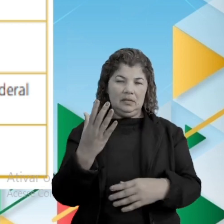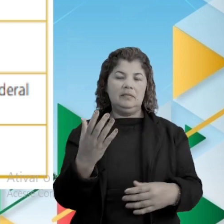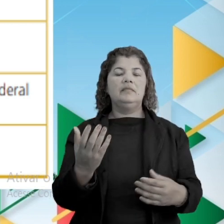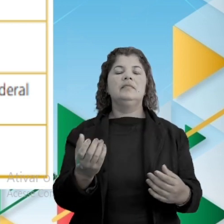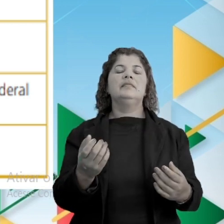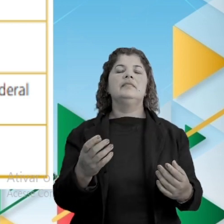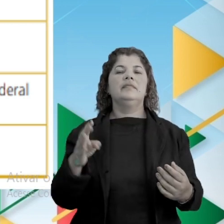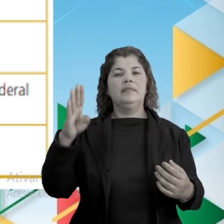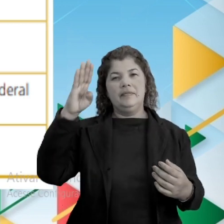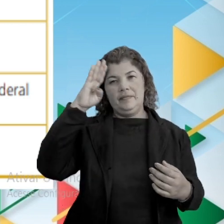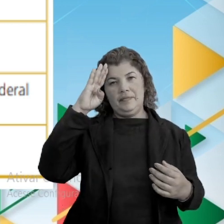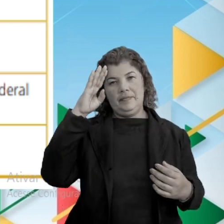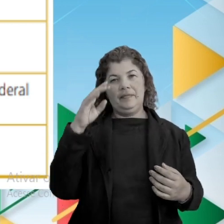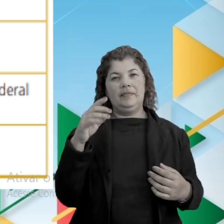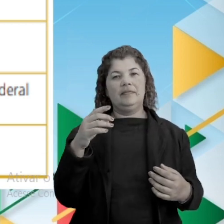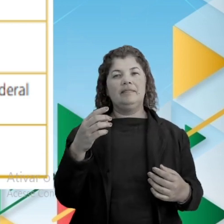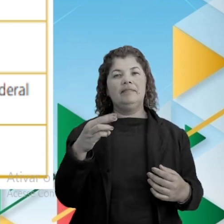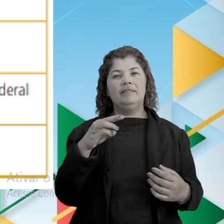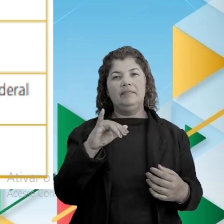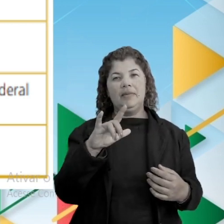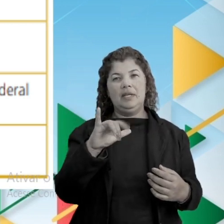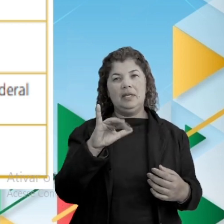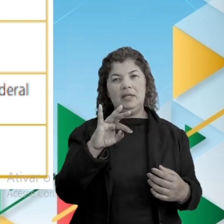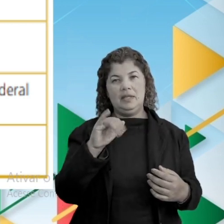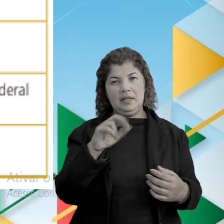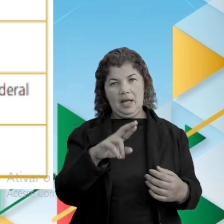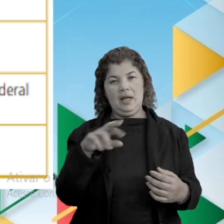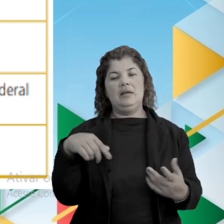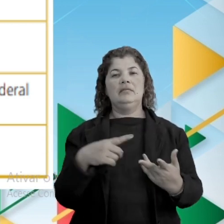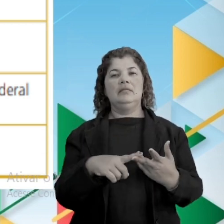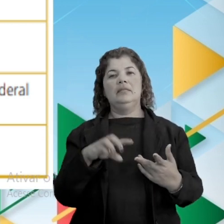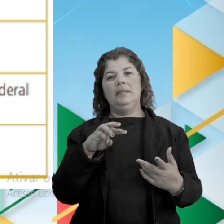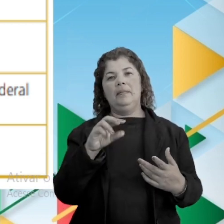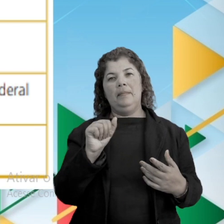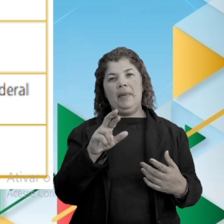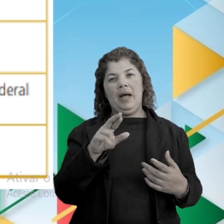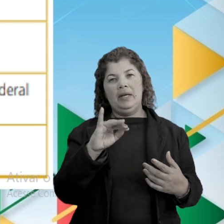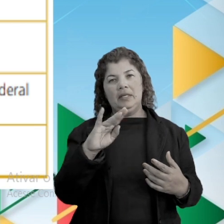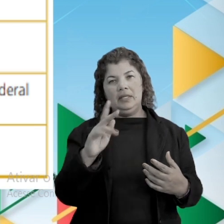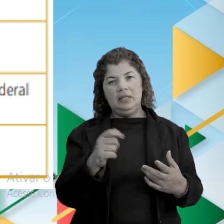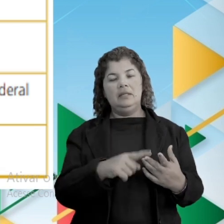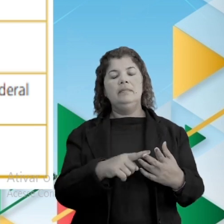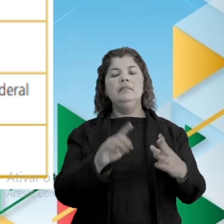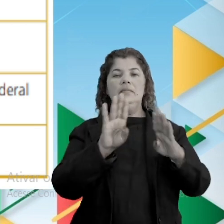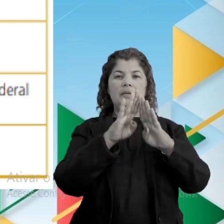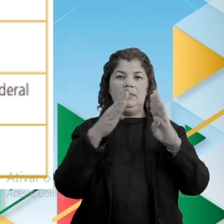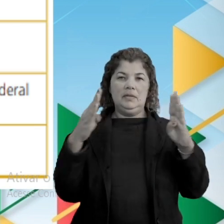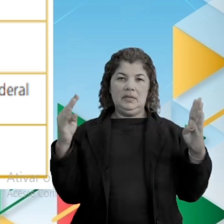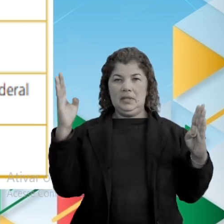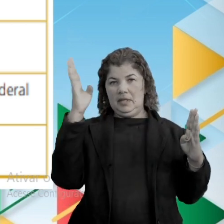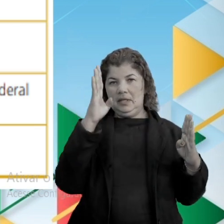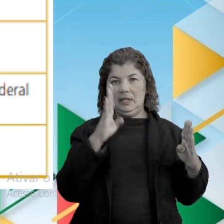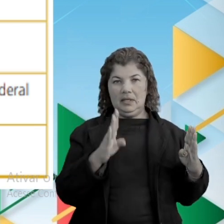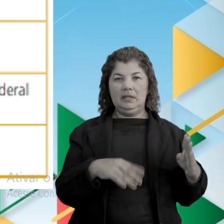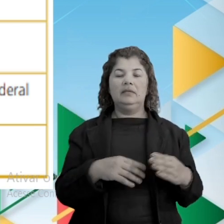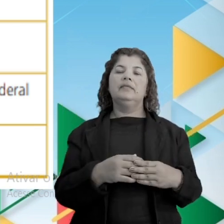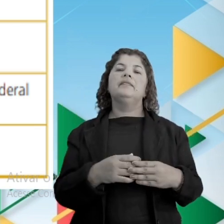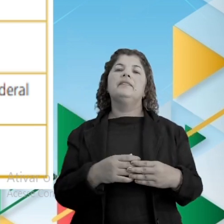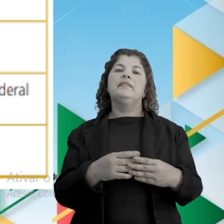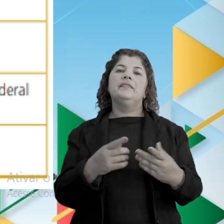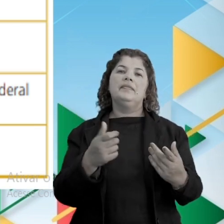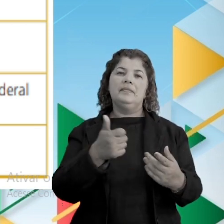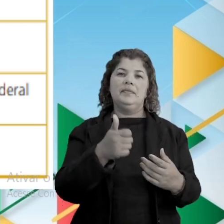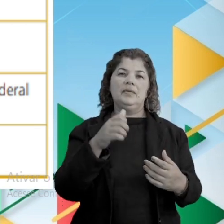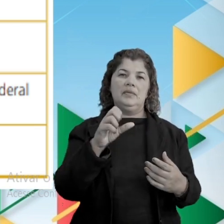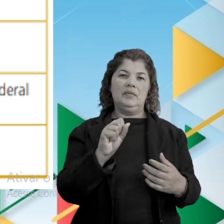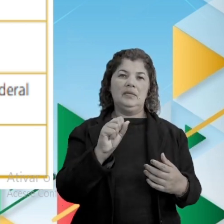a Real Biblioteca, a atual Biblioteca Nacional, né? Em 1813, Real Teatro de